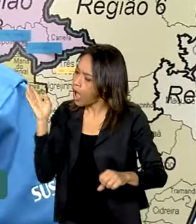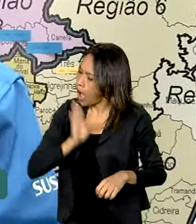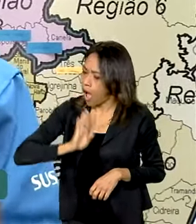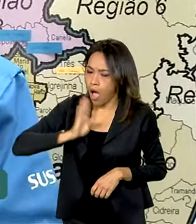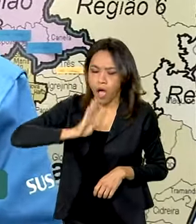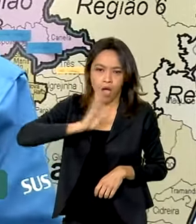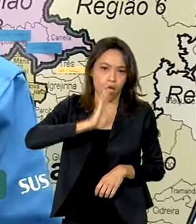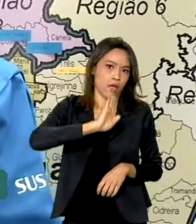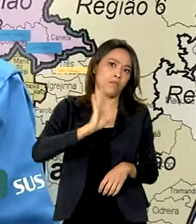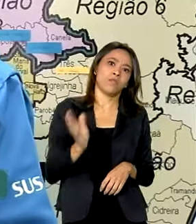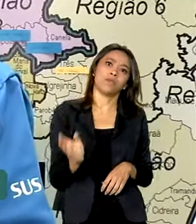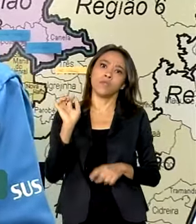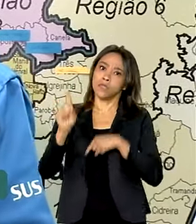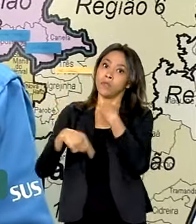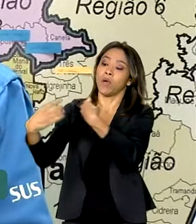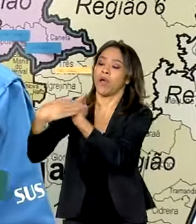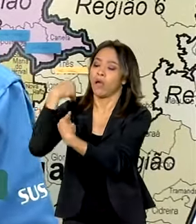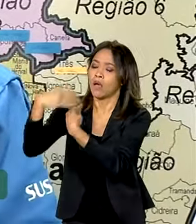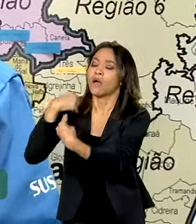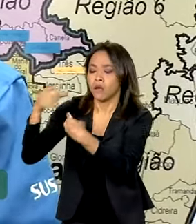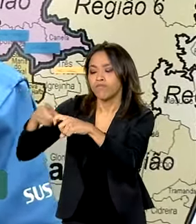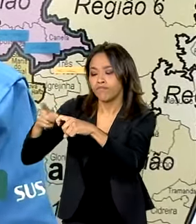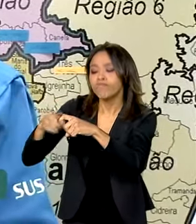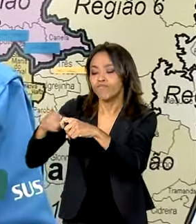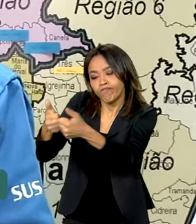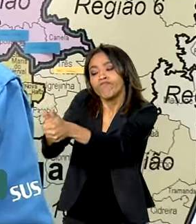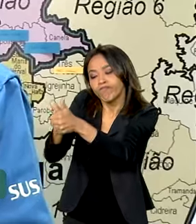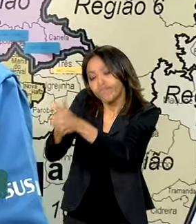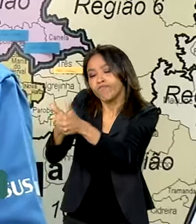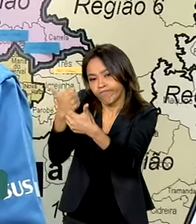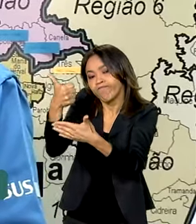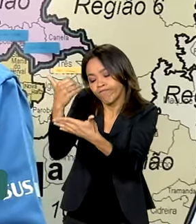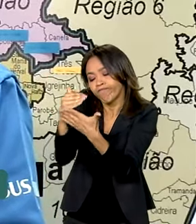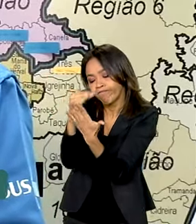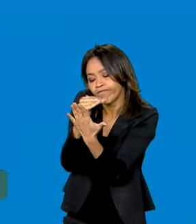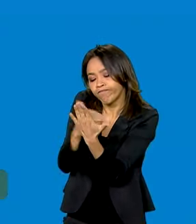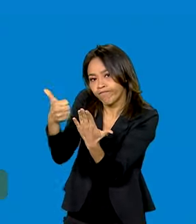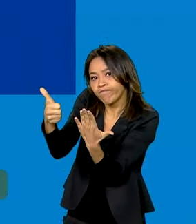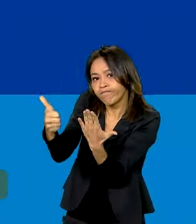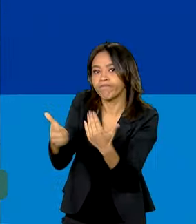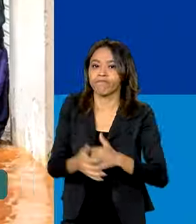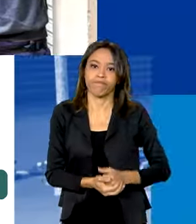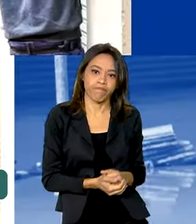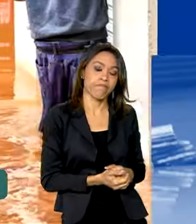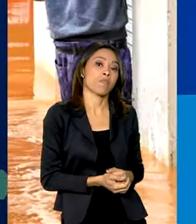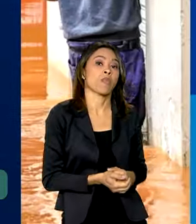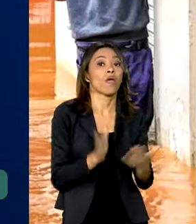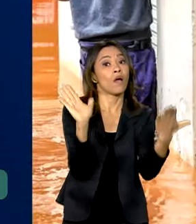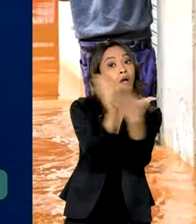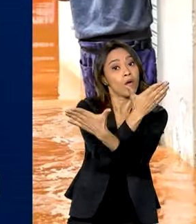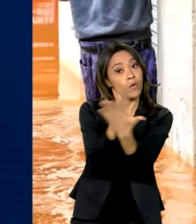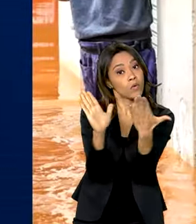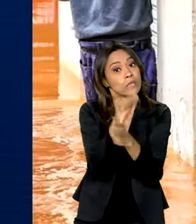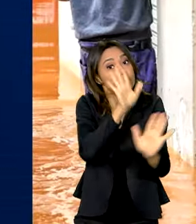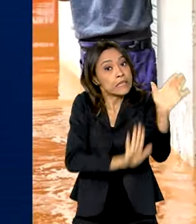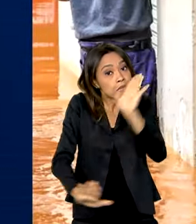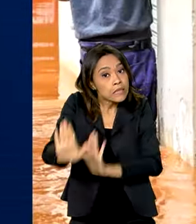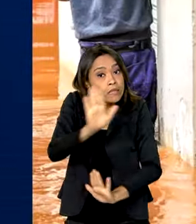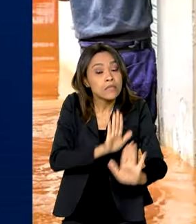possível e seguir as recomendações médicas à recomendação das equipes de saúde. Alguns cuidados são